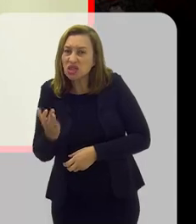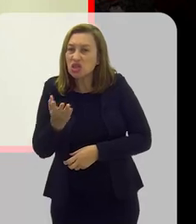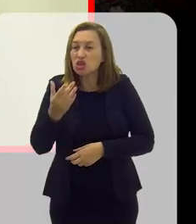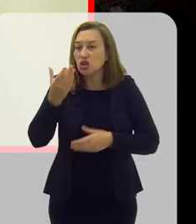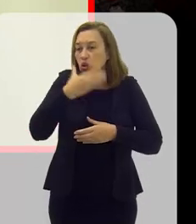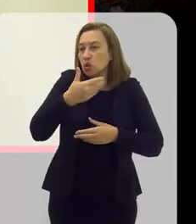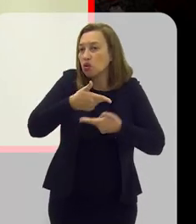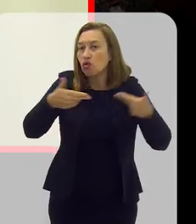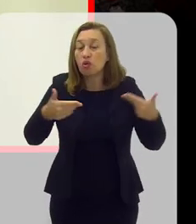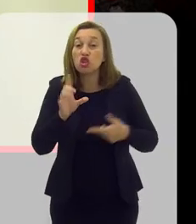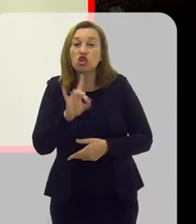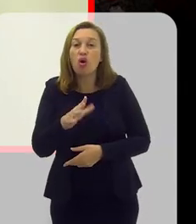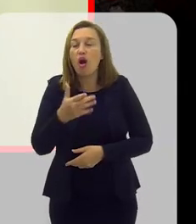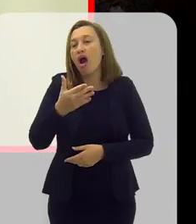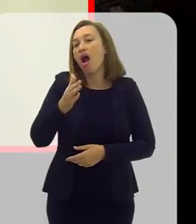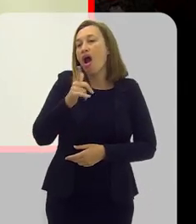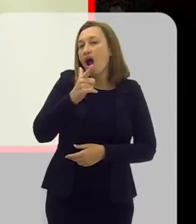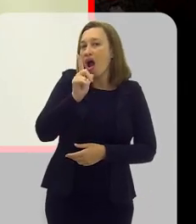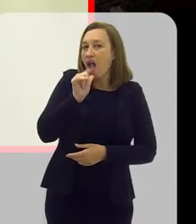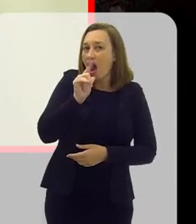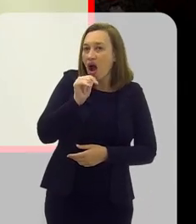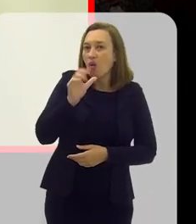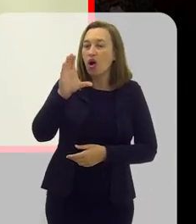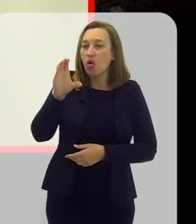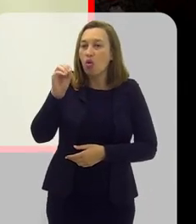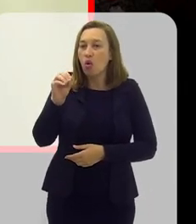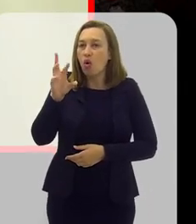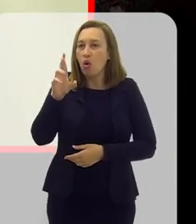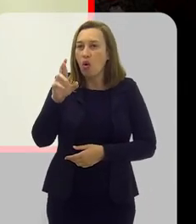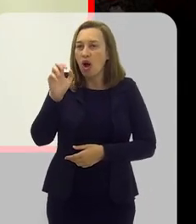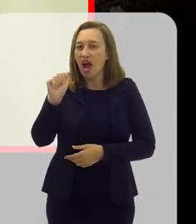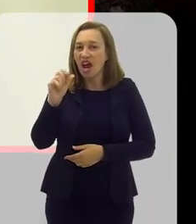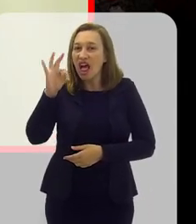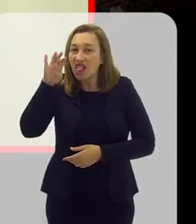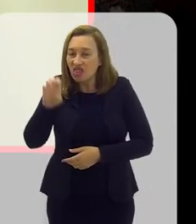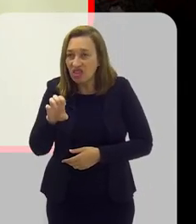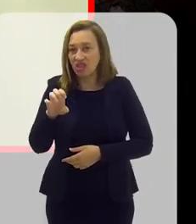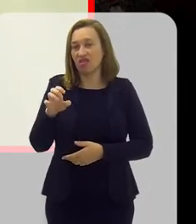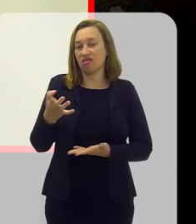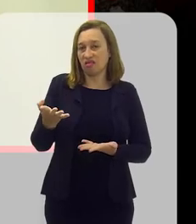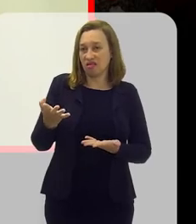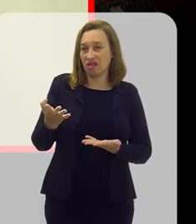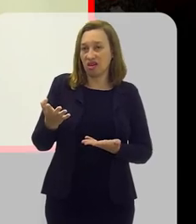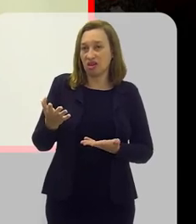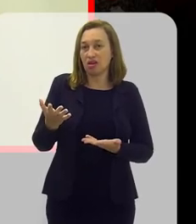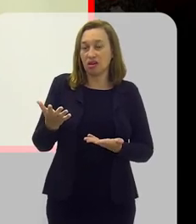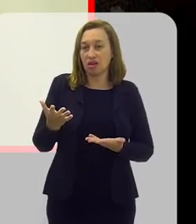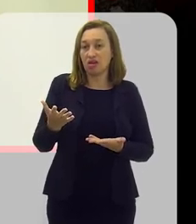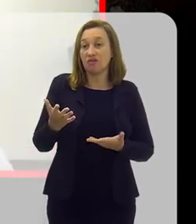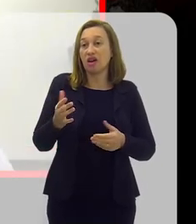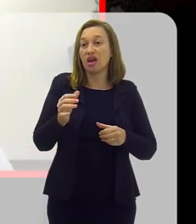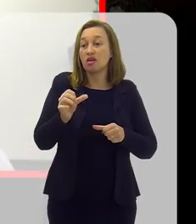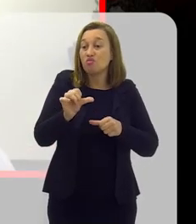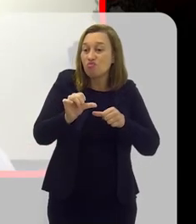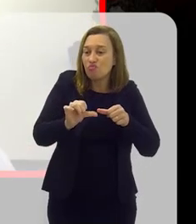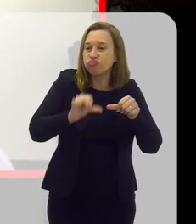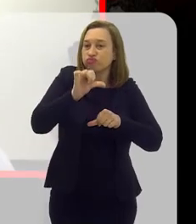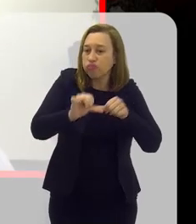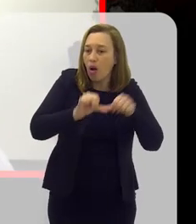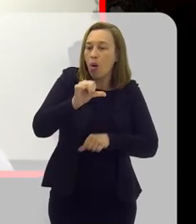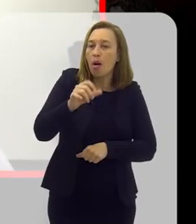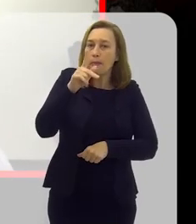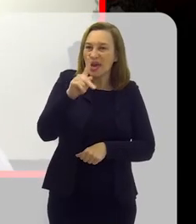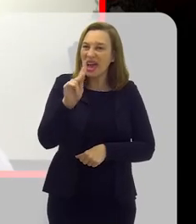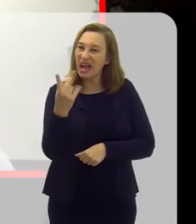Tem água, corante, todos os acidulantes que vão alterar o pH da saliva